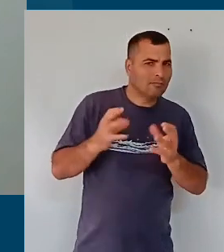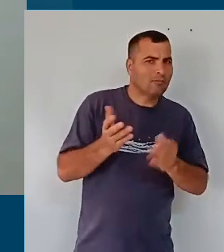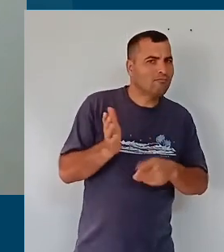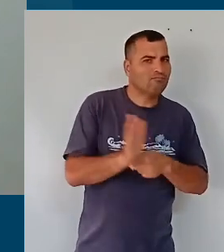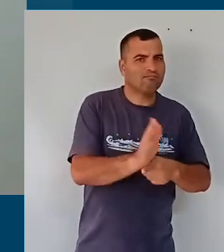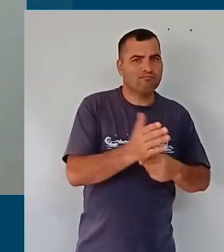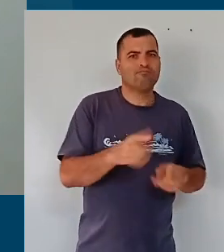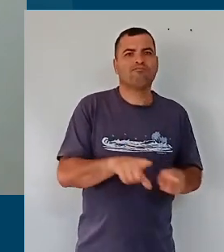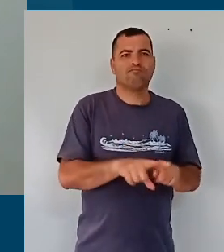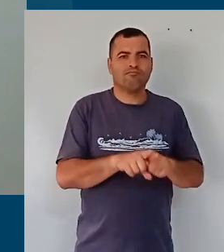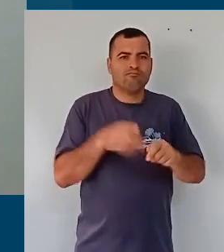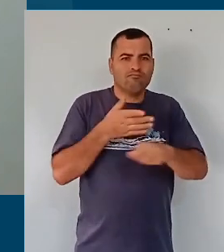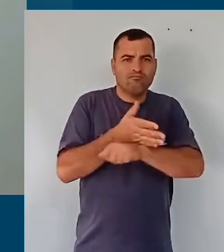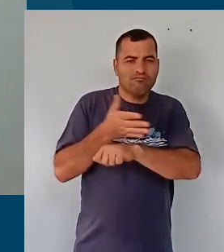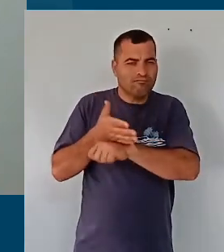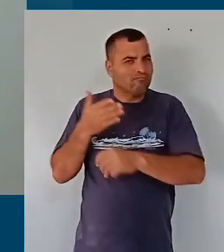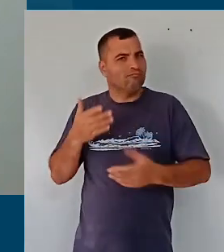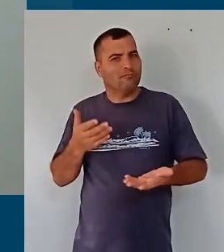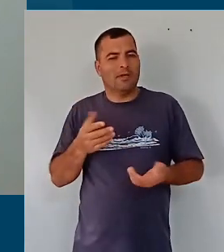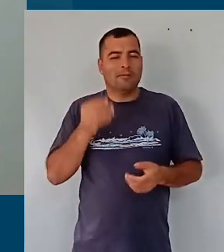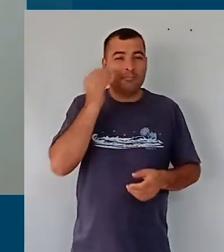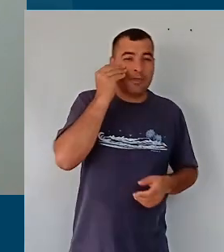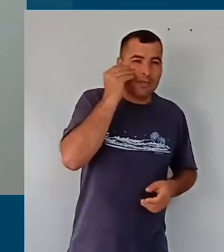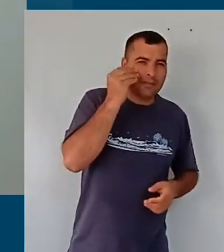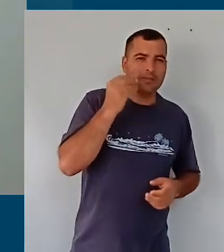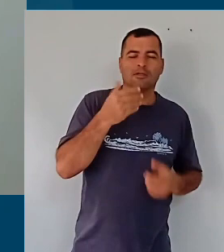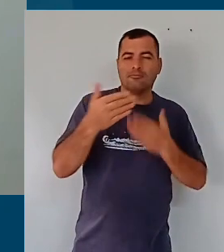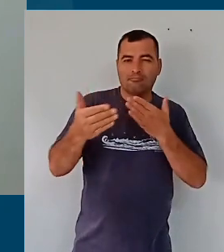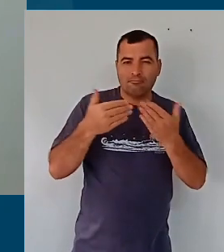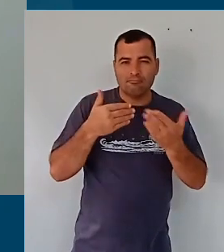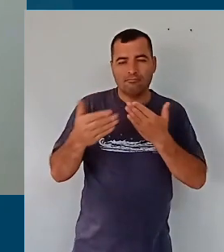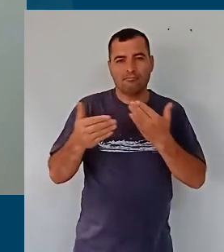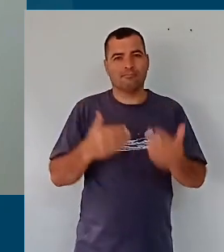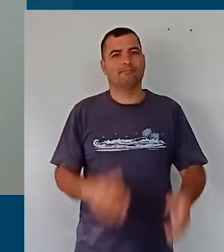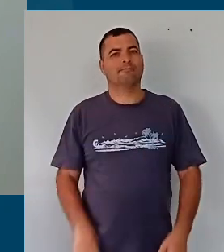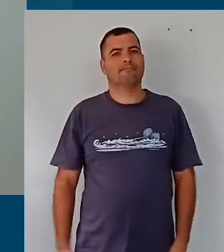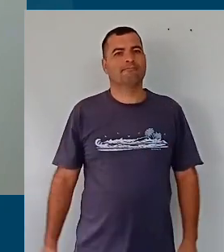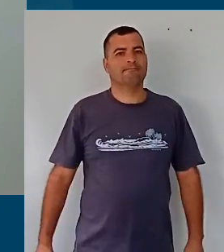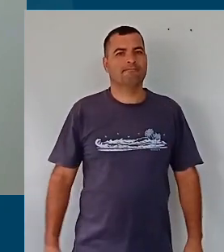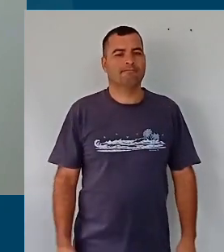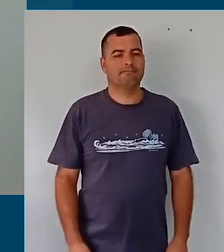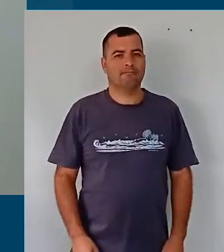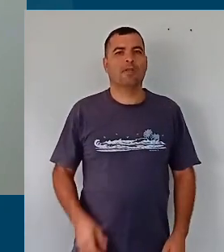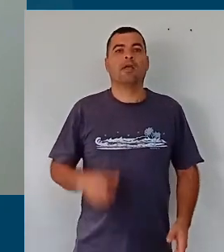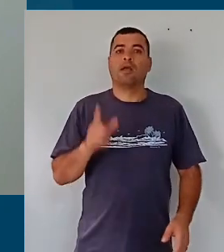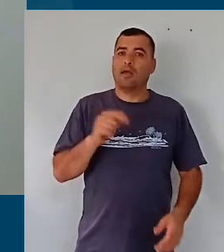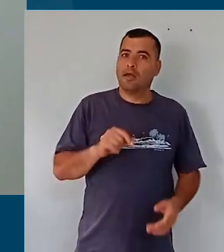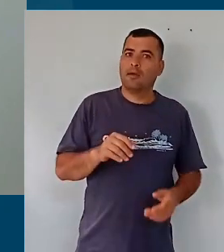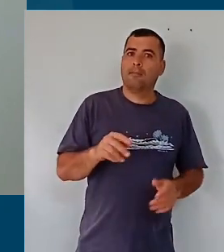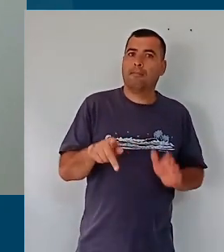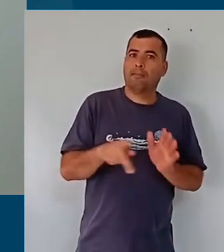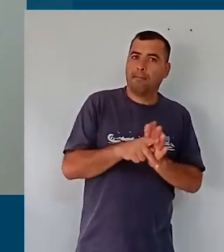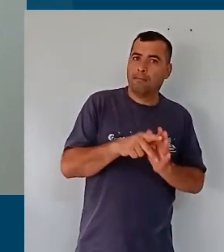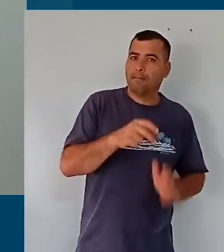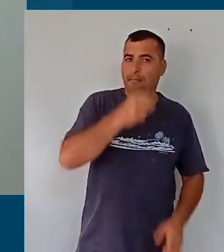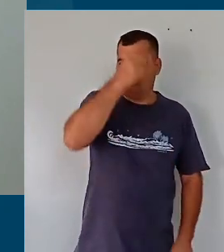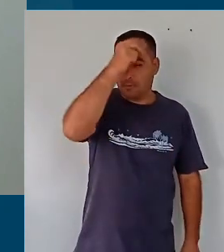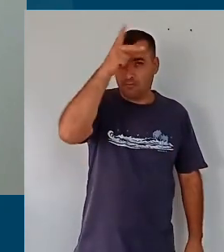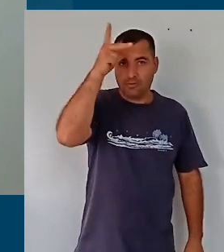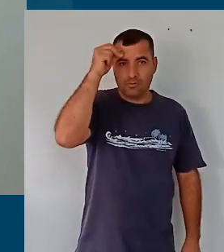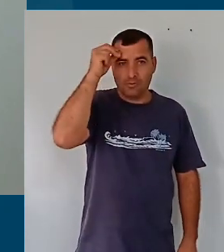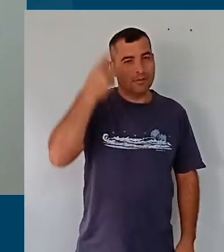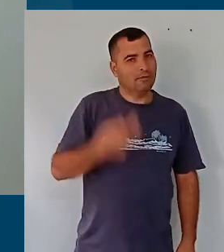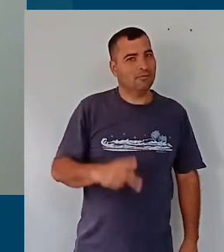foco no diálogo e troca de experiências. Essa atividade, realizada pela Prefeitura de